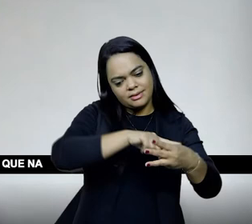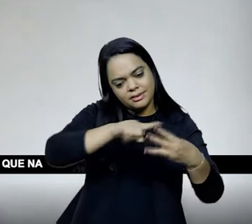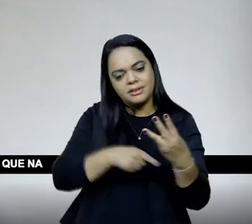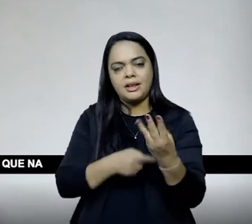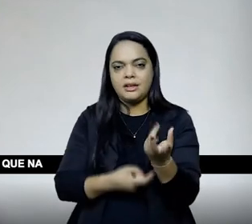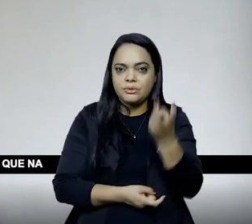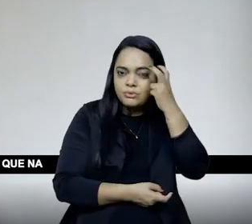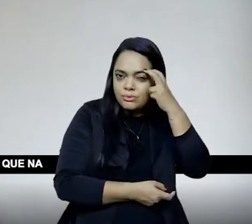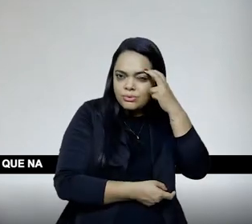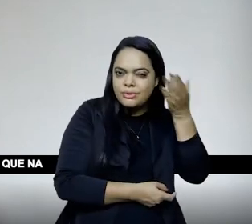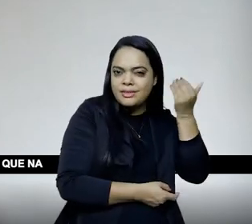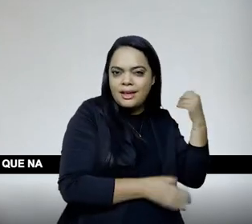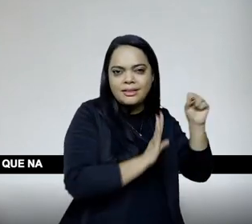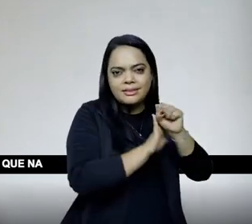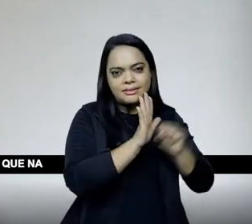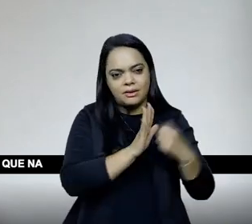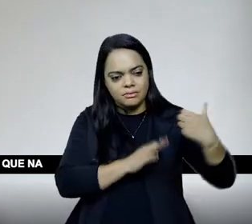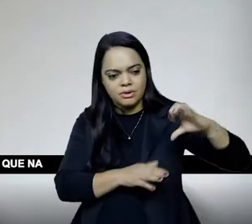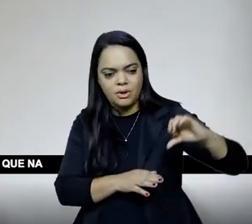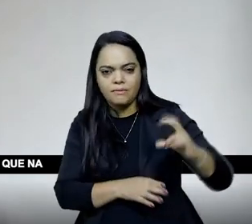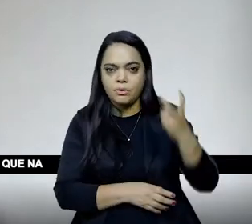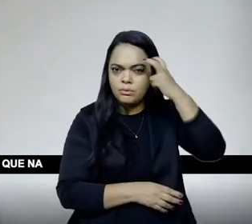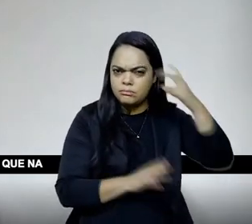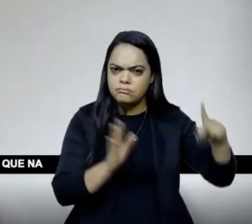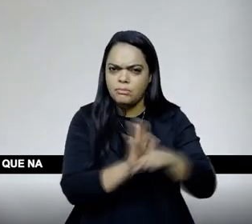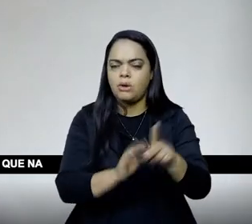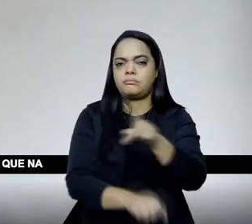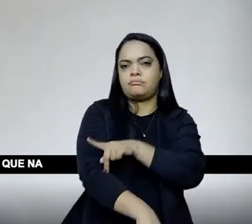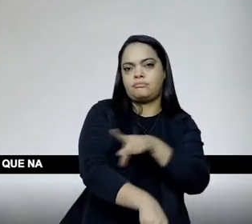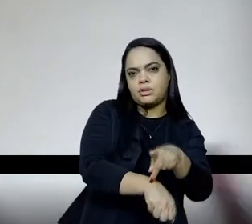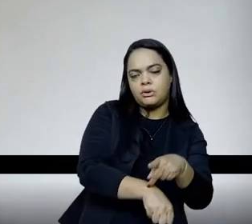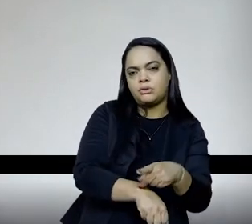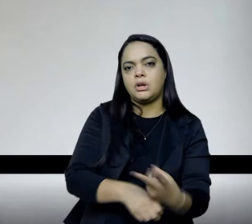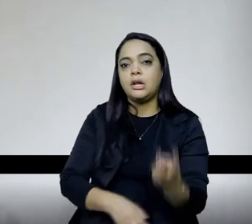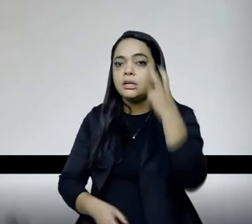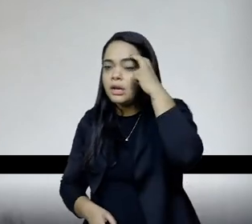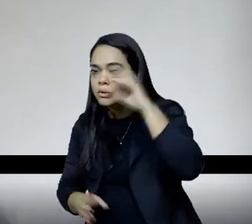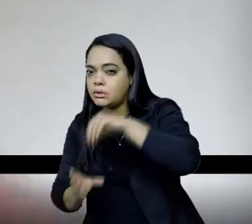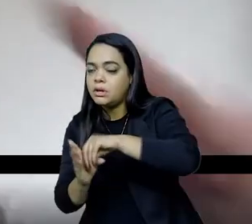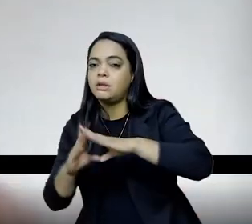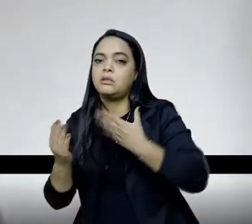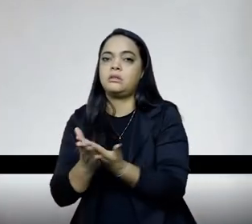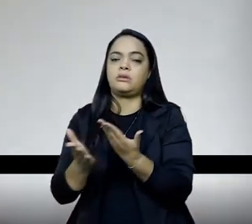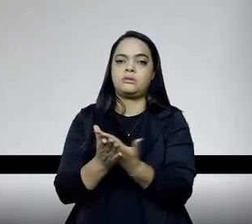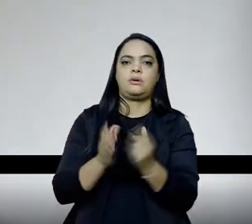grandes culturas que vêm do século XIX, que são culturas pedagógicas, né? Que na cultura escolar,